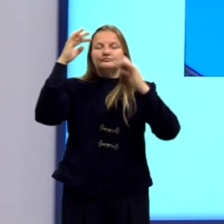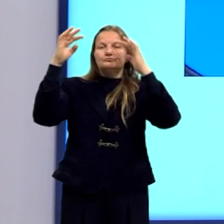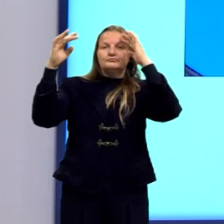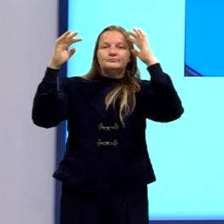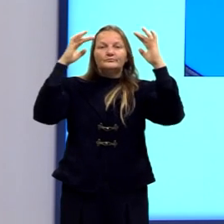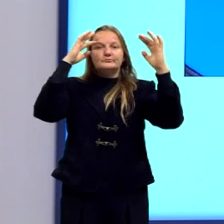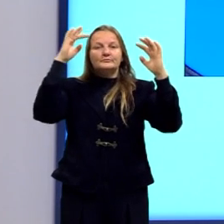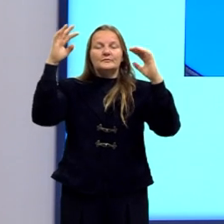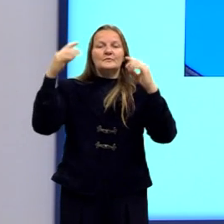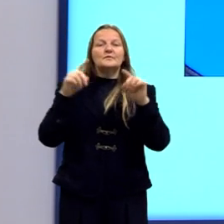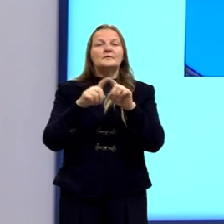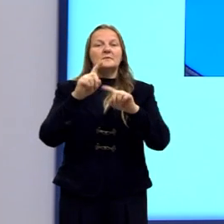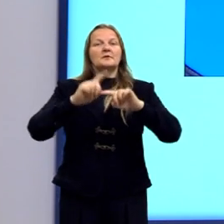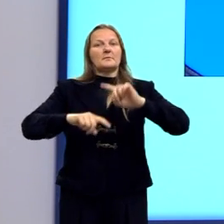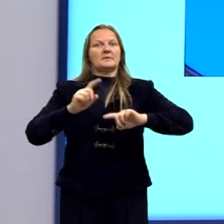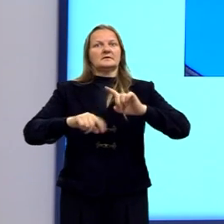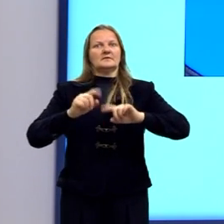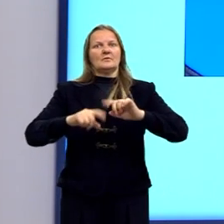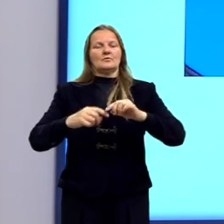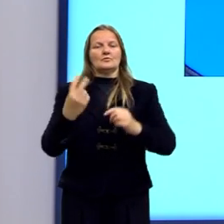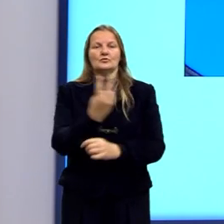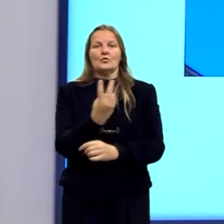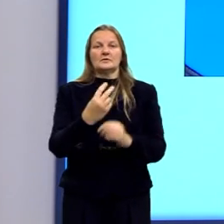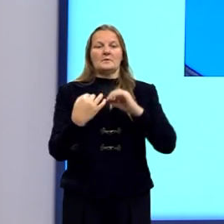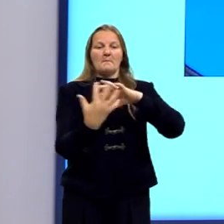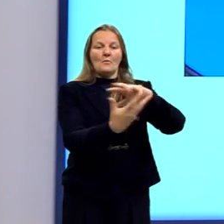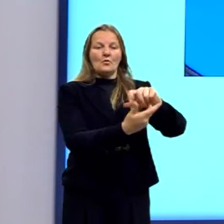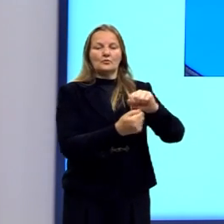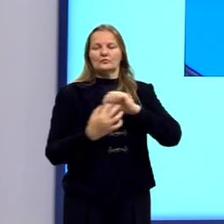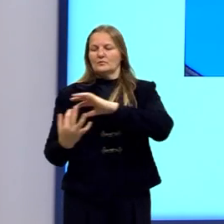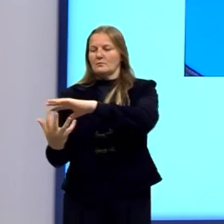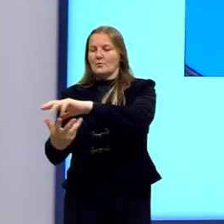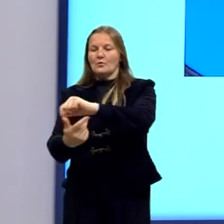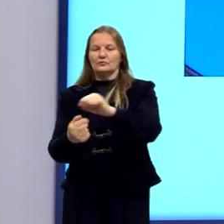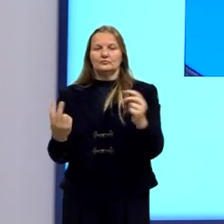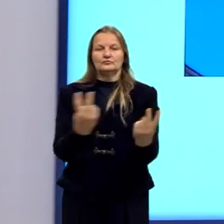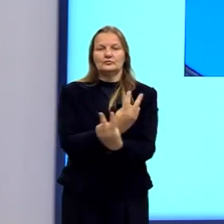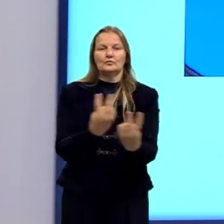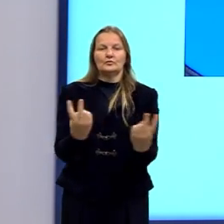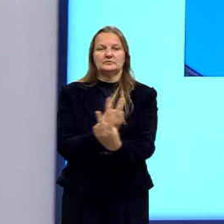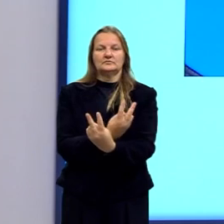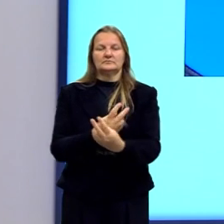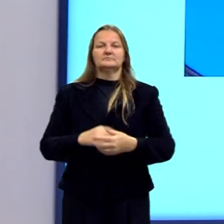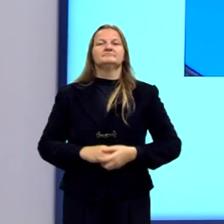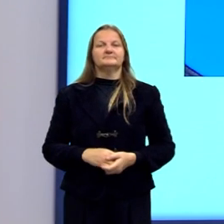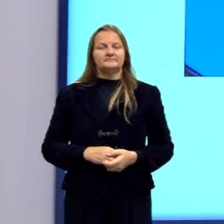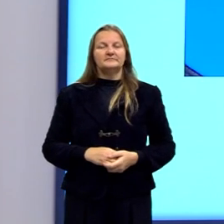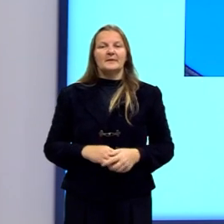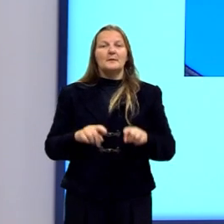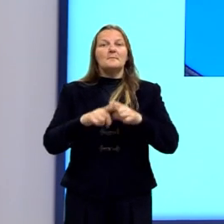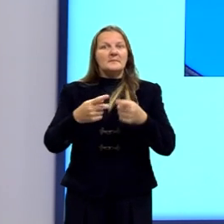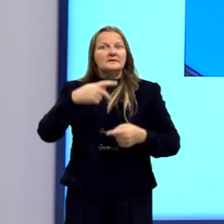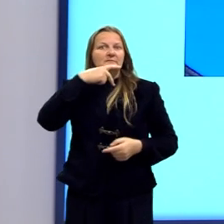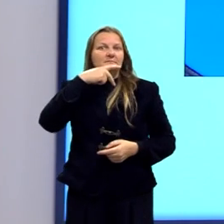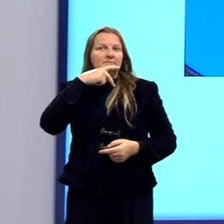e o mundo materialista. Então, era dividido aí o mundo. Só que para